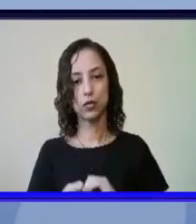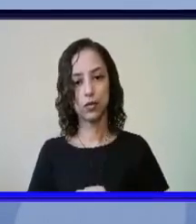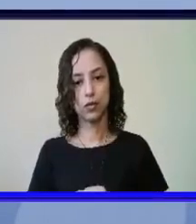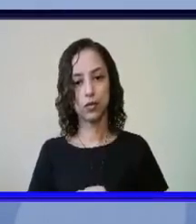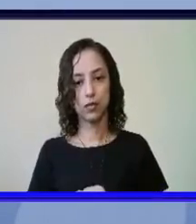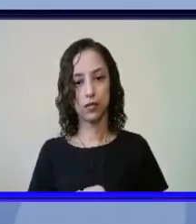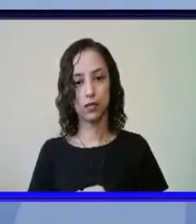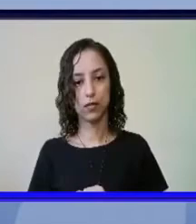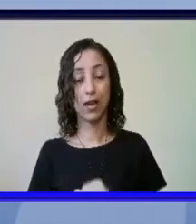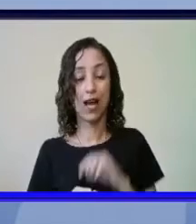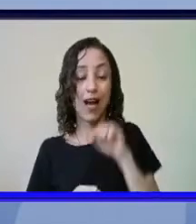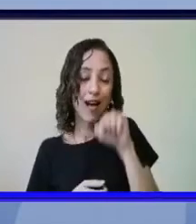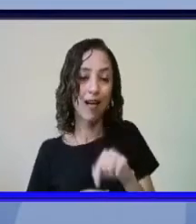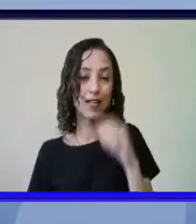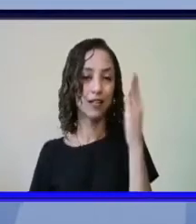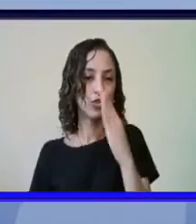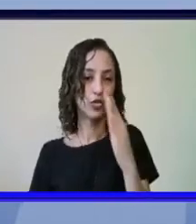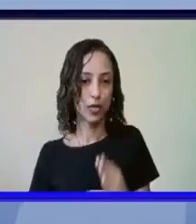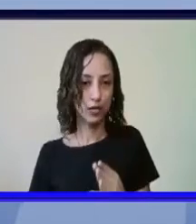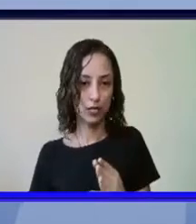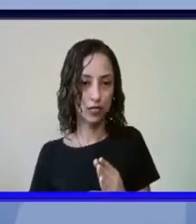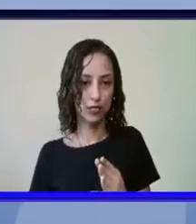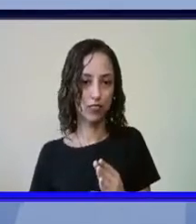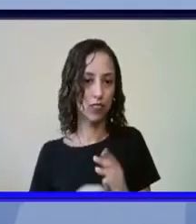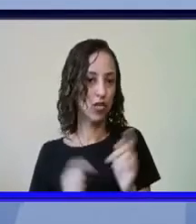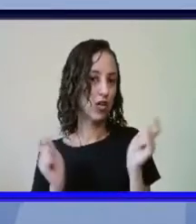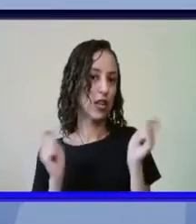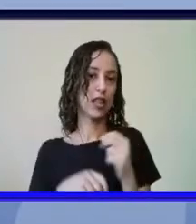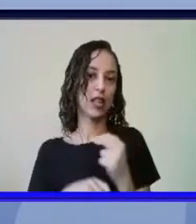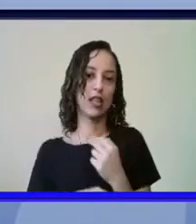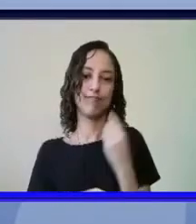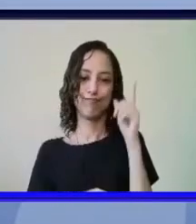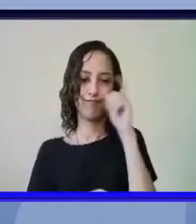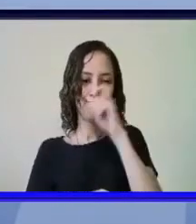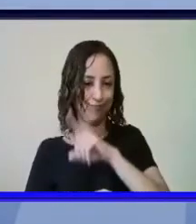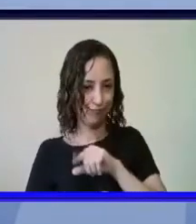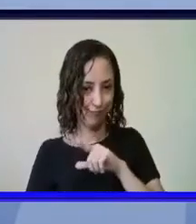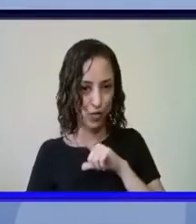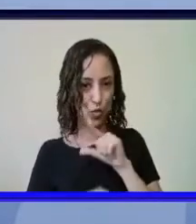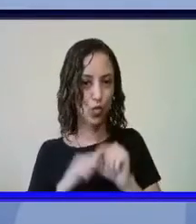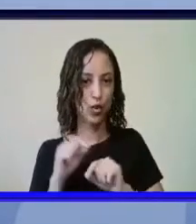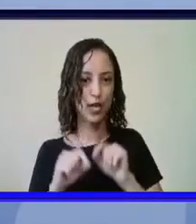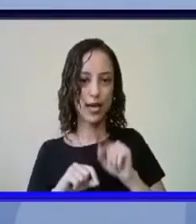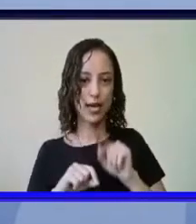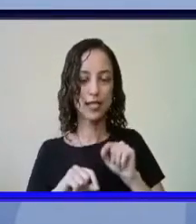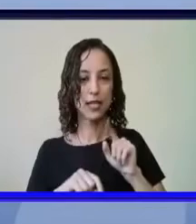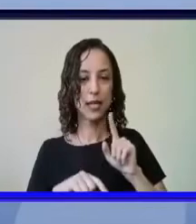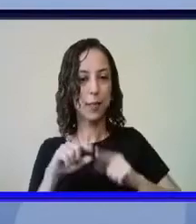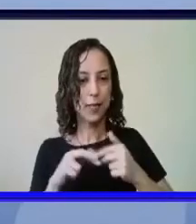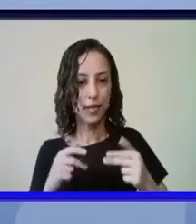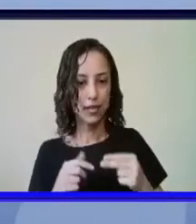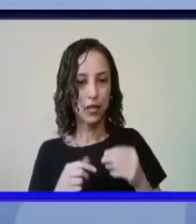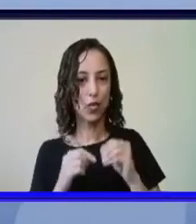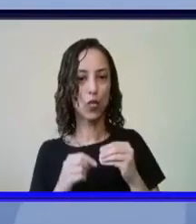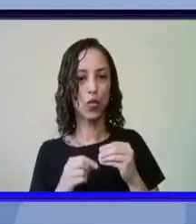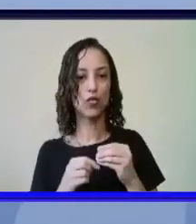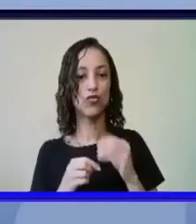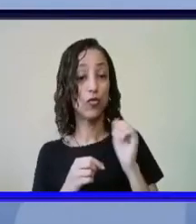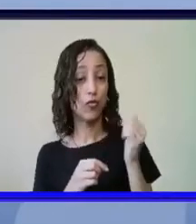no Brasil não facilitam que o material de fora seja